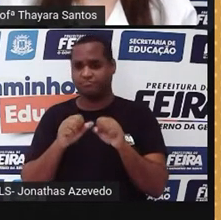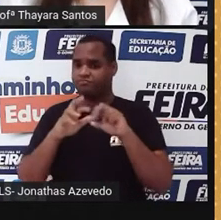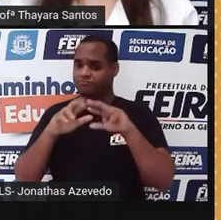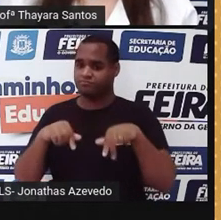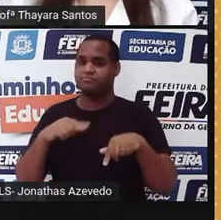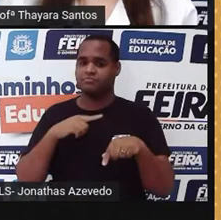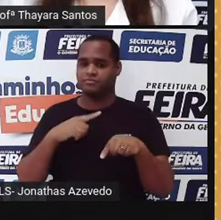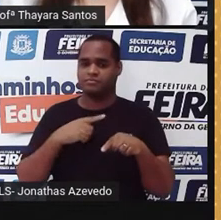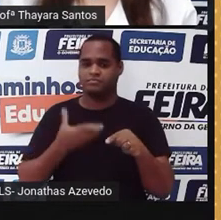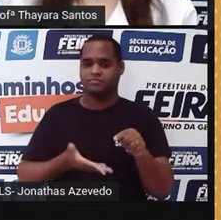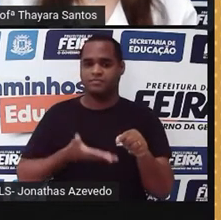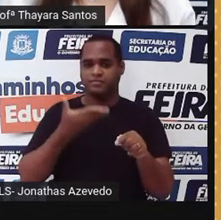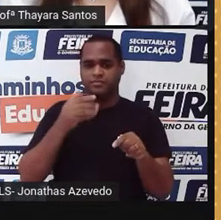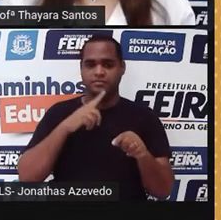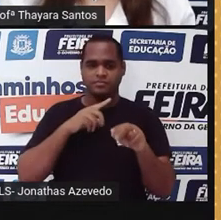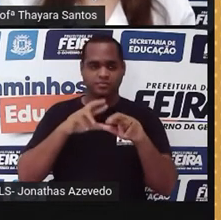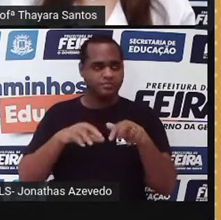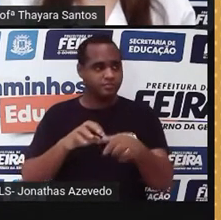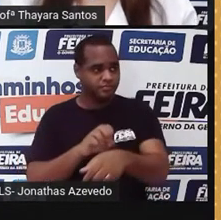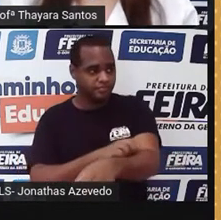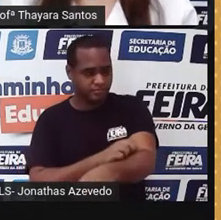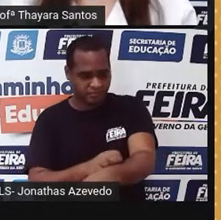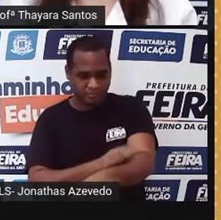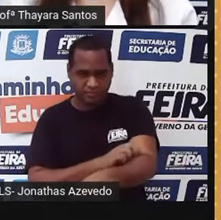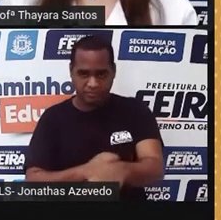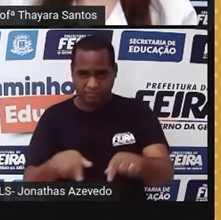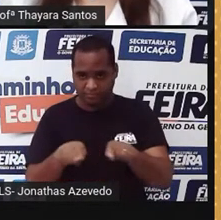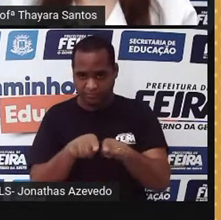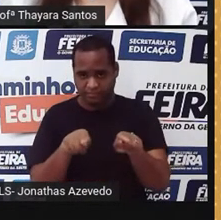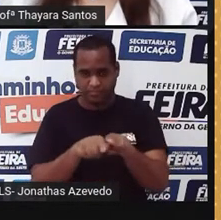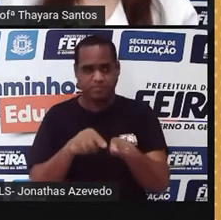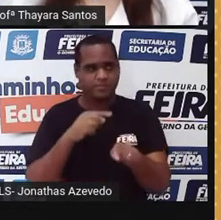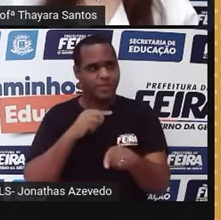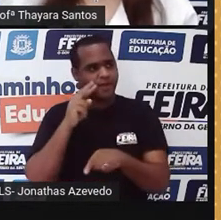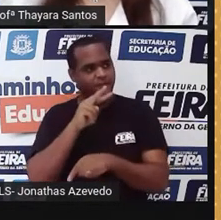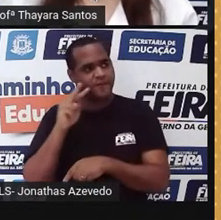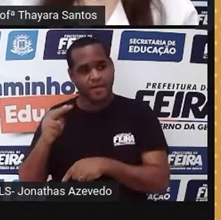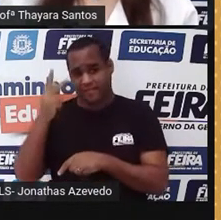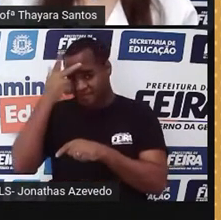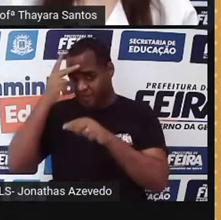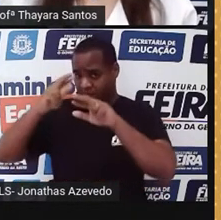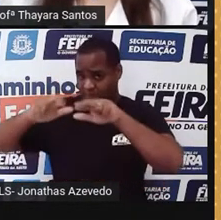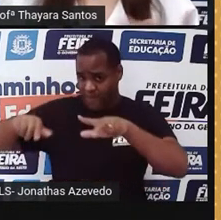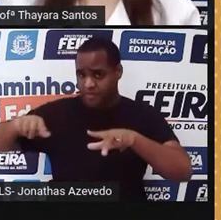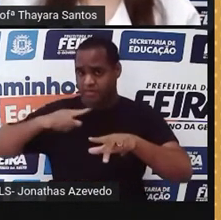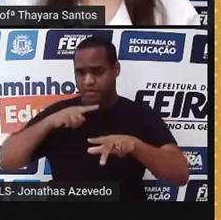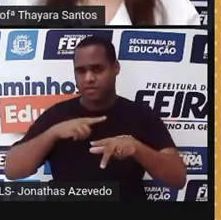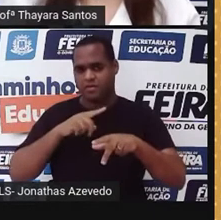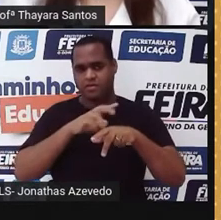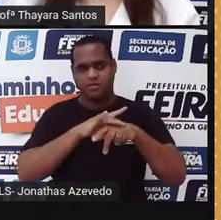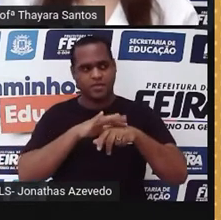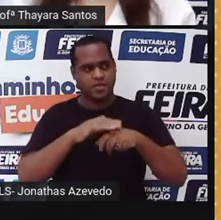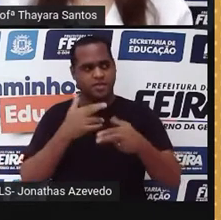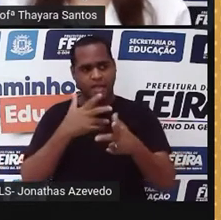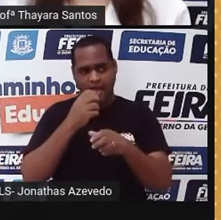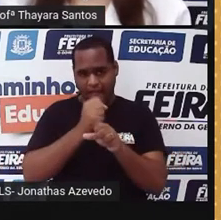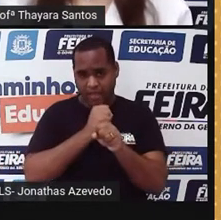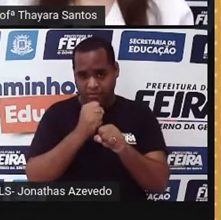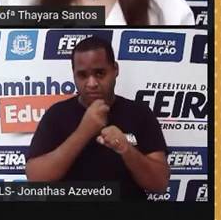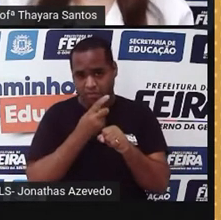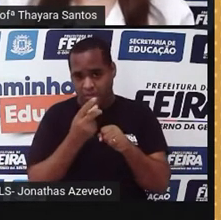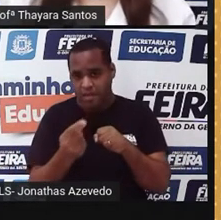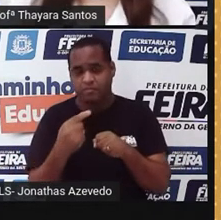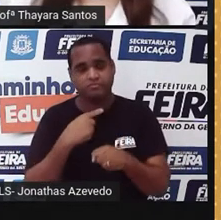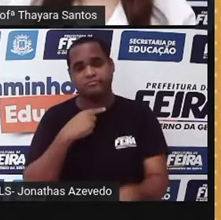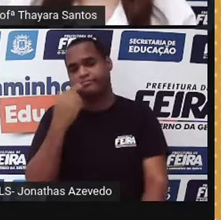doenças e também as alergias. Hoje a gente vê muita gente tendo alergia, coisa que anos atrás a gente não observava.